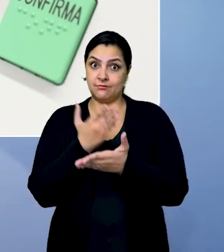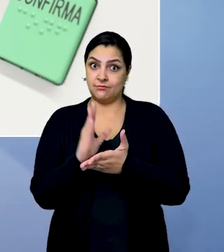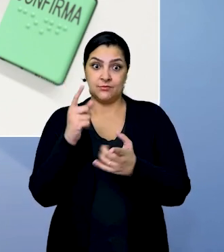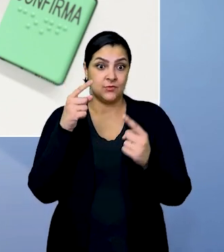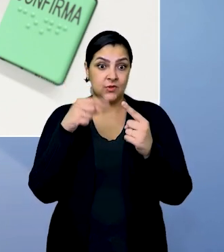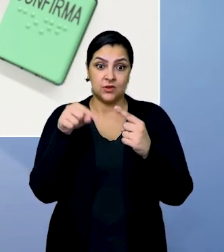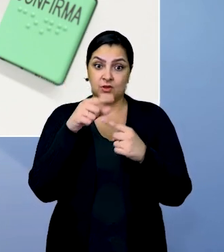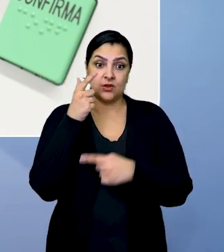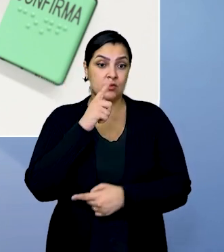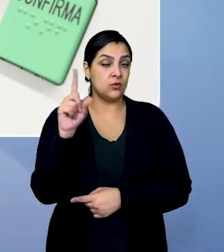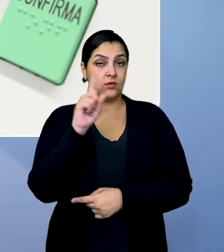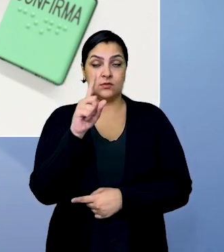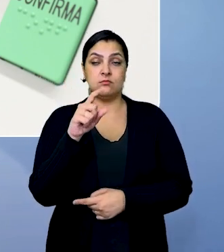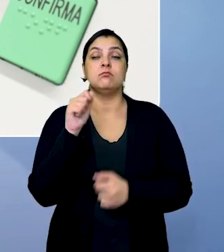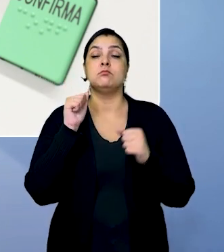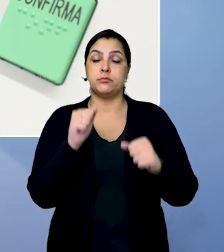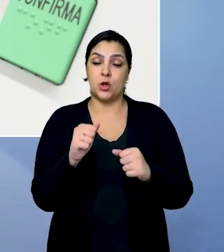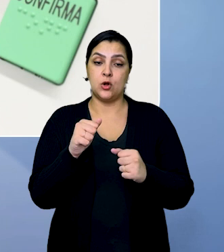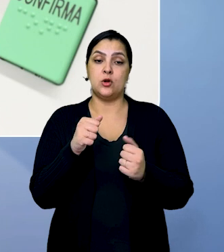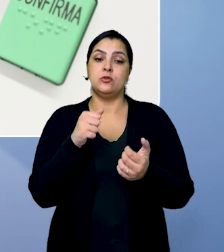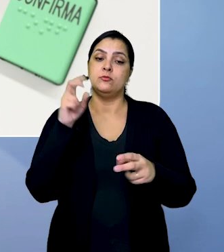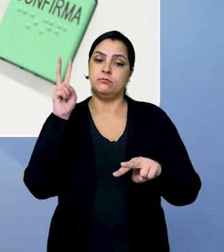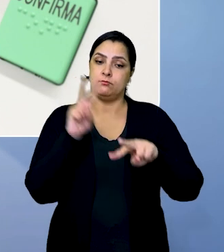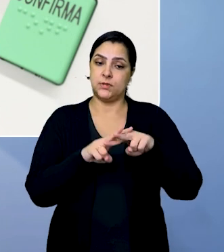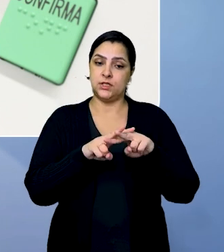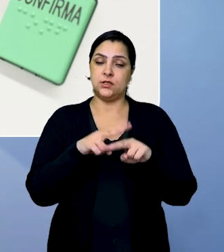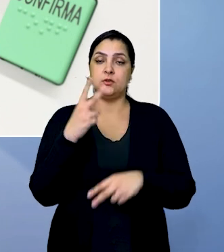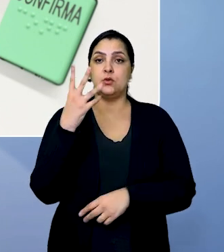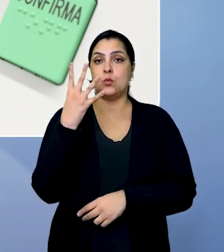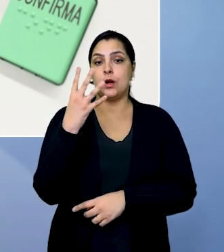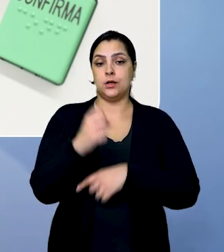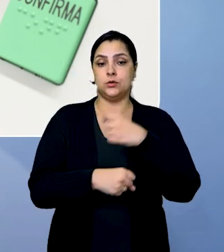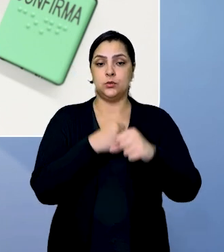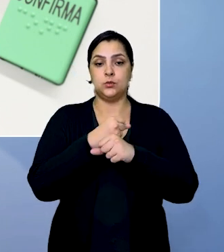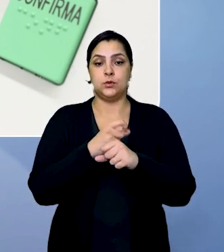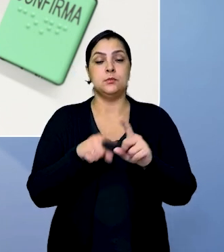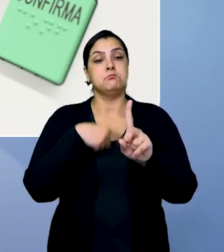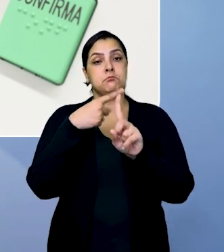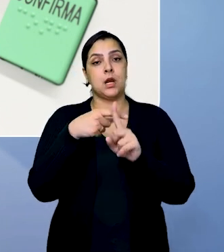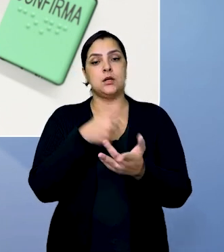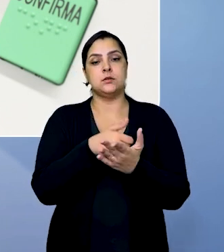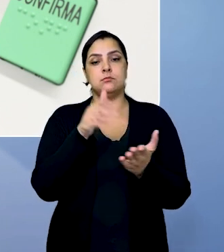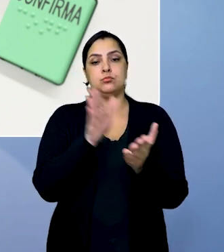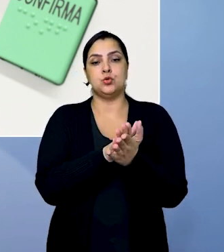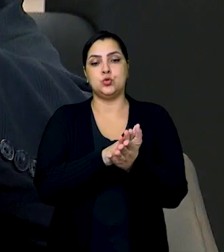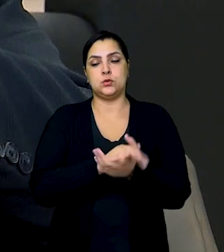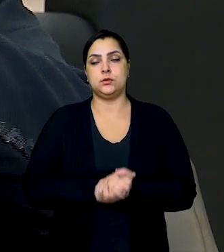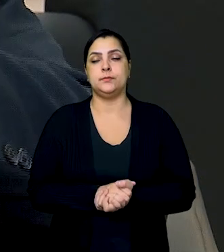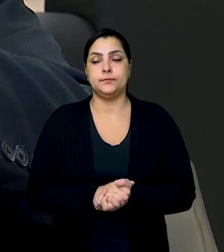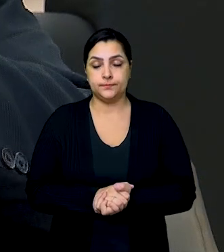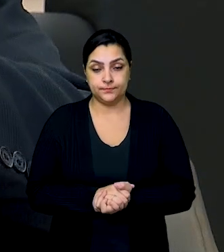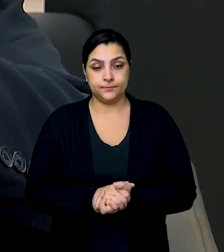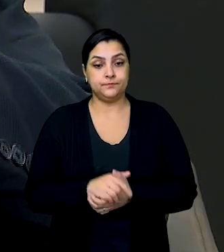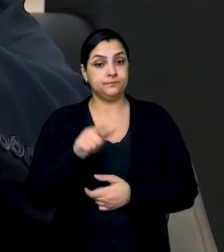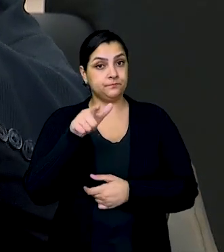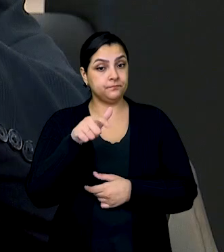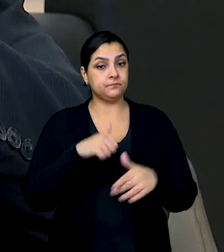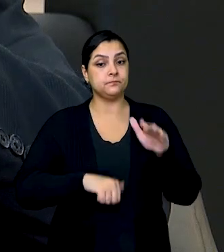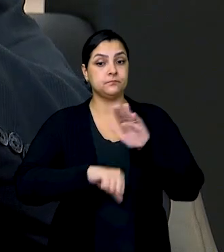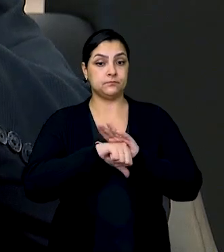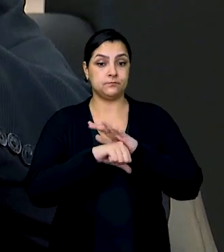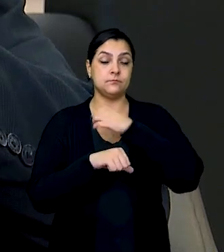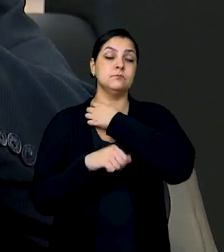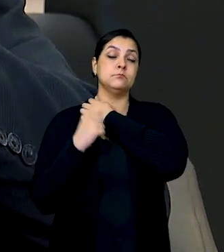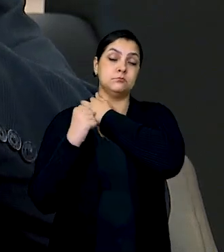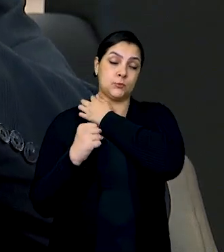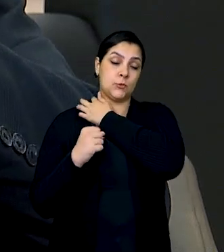tenha sido alcançado, tem pena de reclusão de até quatro anos mais pagamento de multa. Esse ilícito trabalhista pode